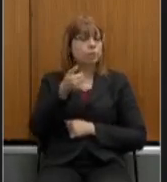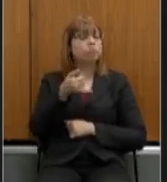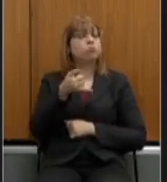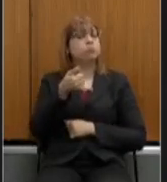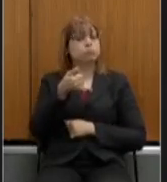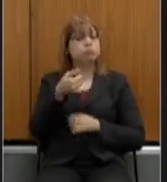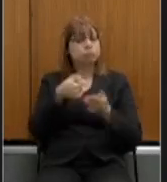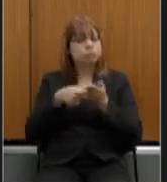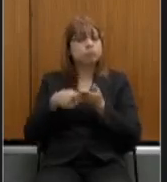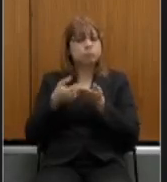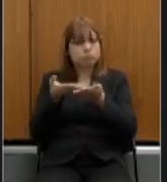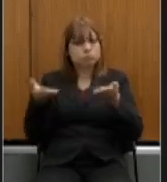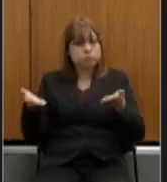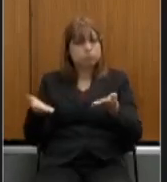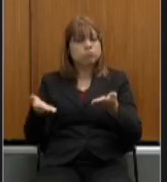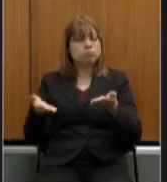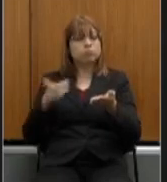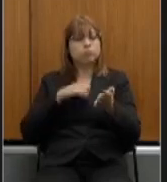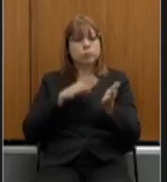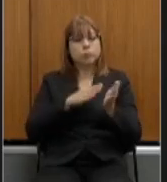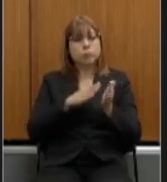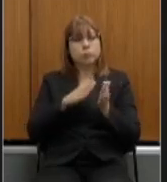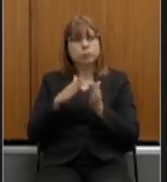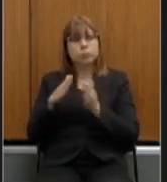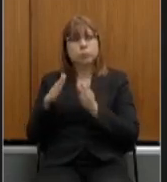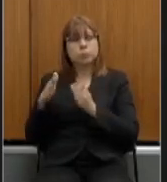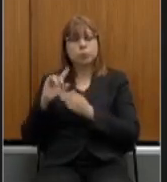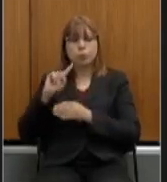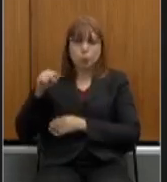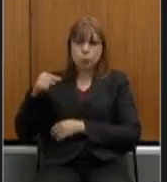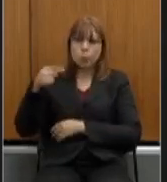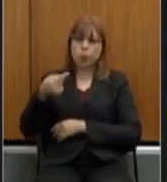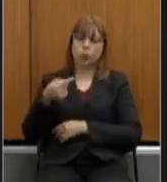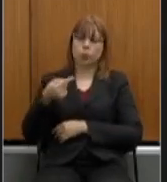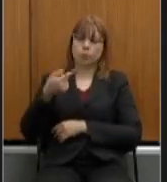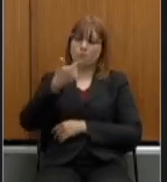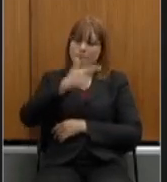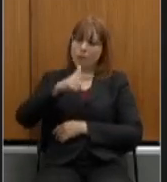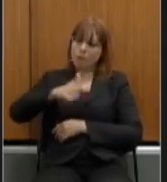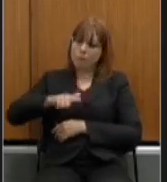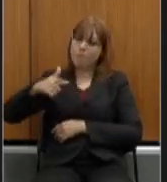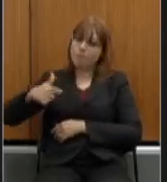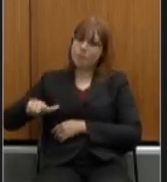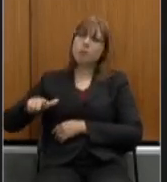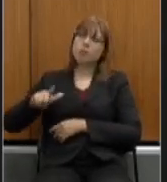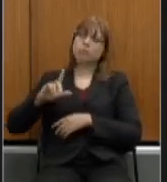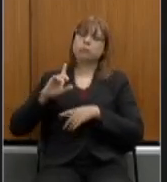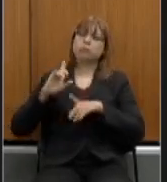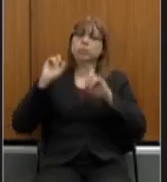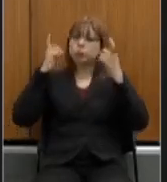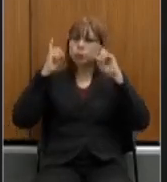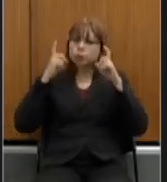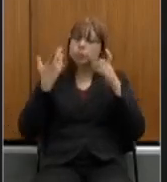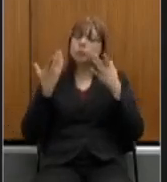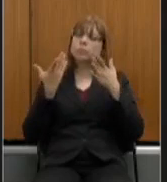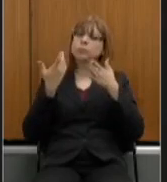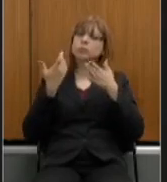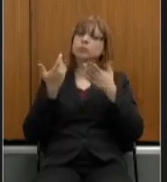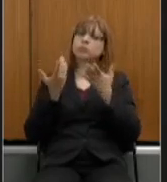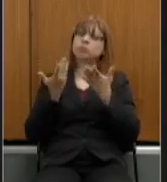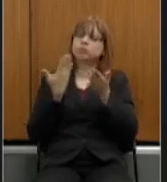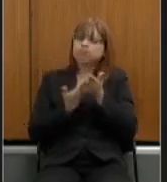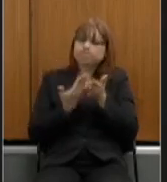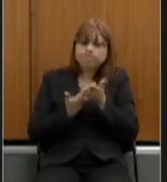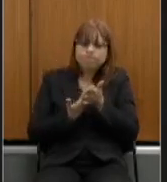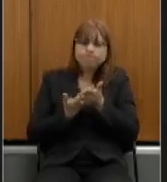fazermos sequenciais subsequentes reuniões para nos debruçarmos então aos temas que tinham